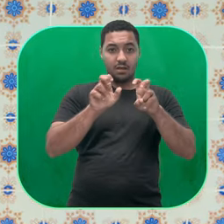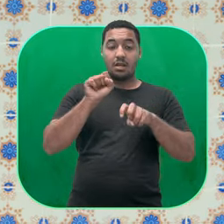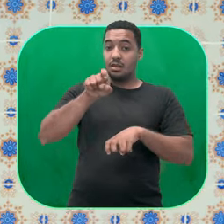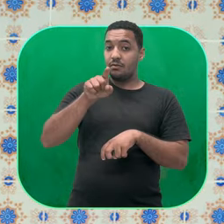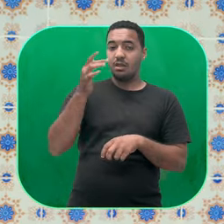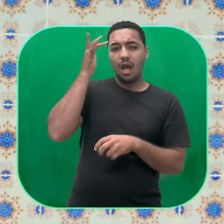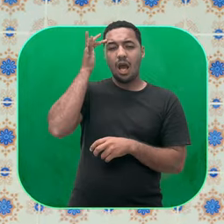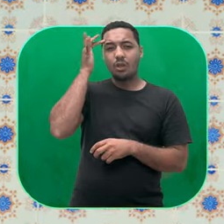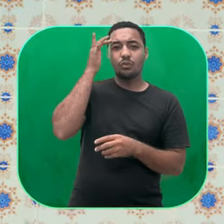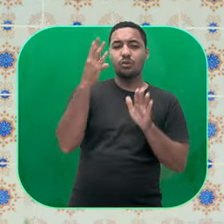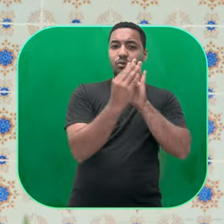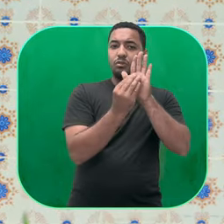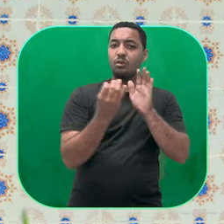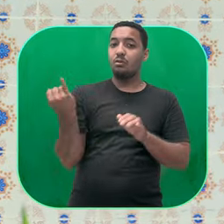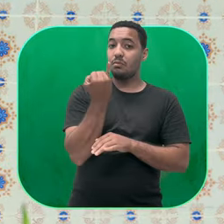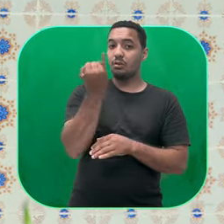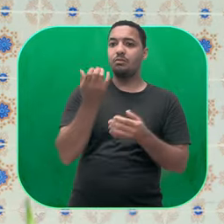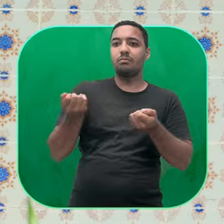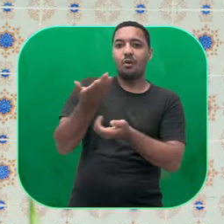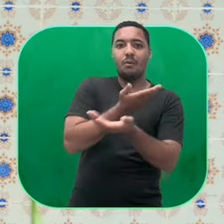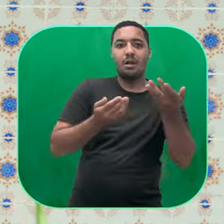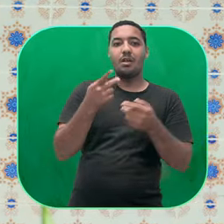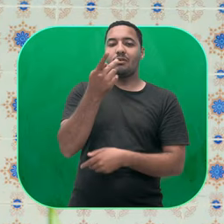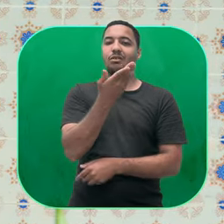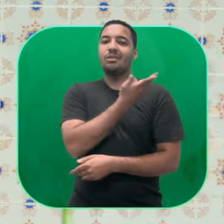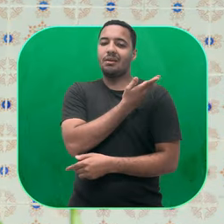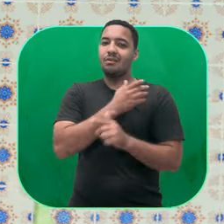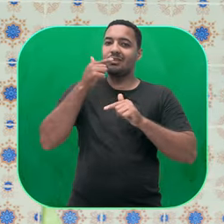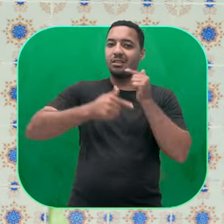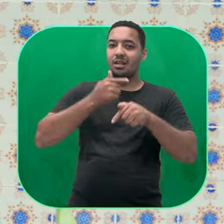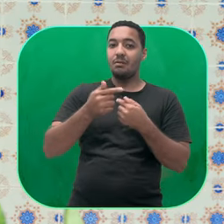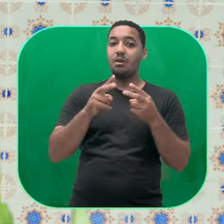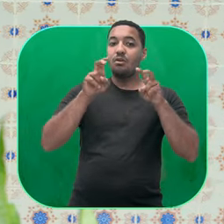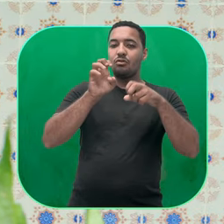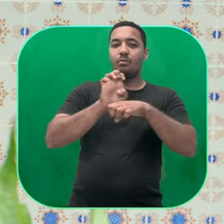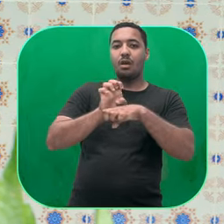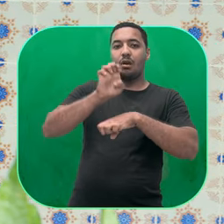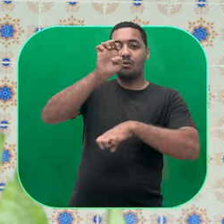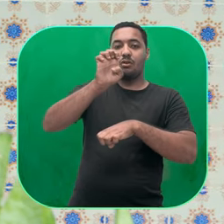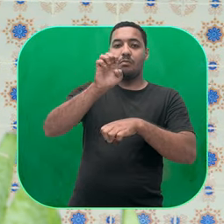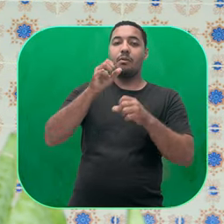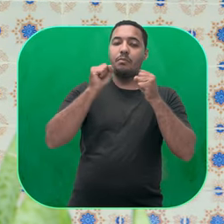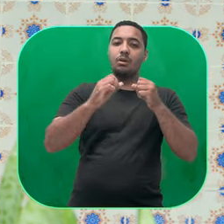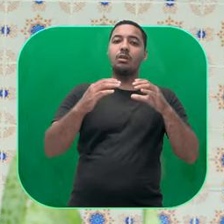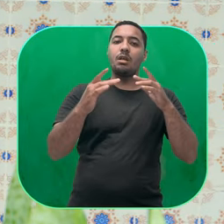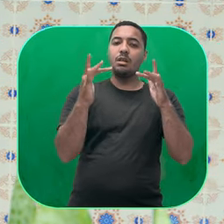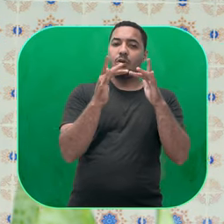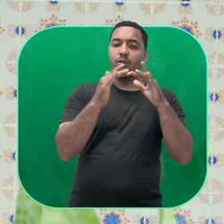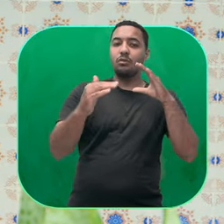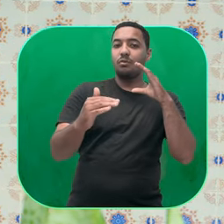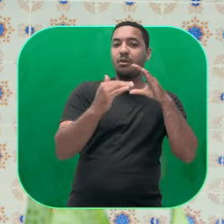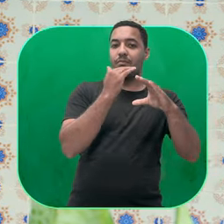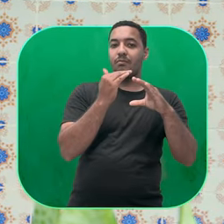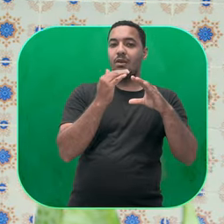da temática? Se você achou esse conteúdo relevante, compartilhe com seus colegas de trabalho. Para mais informações sobre ergonomia, entre em contato